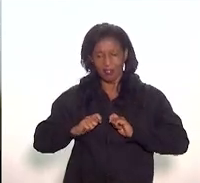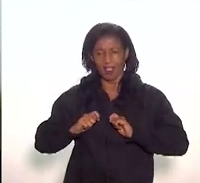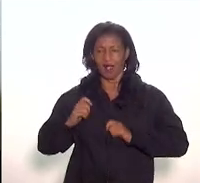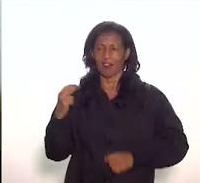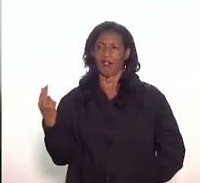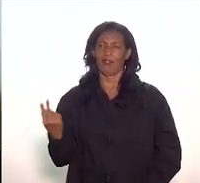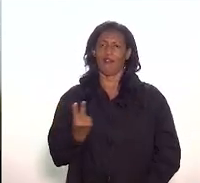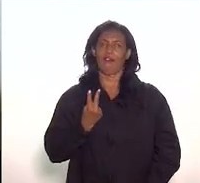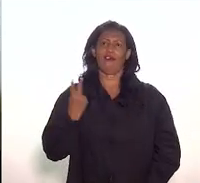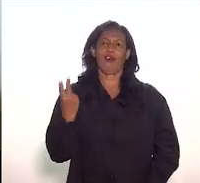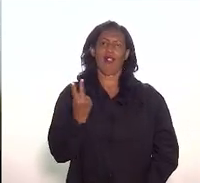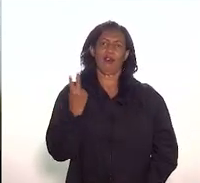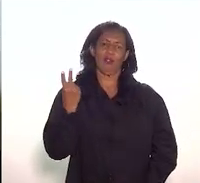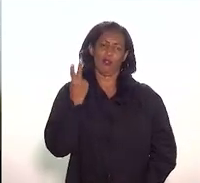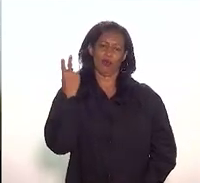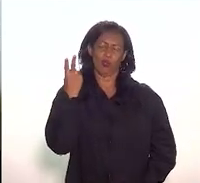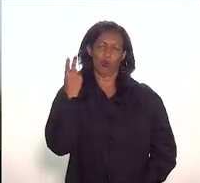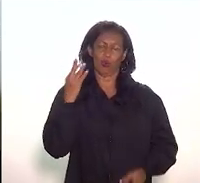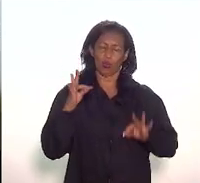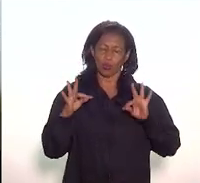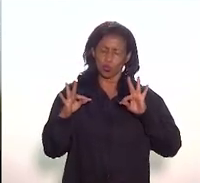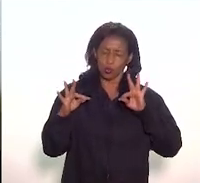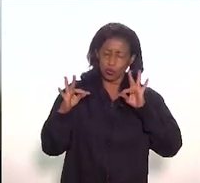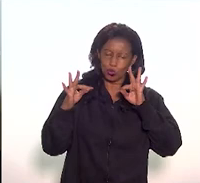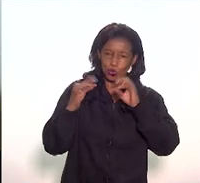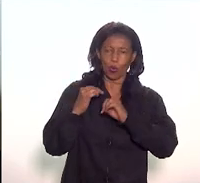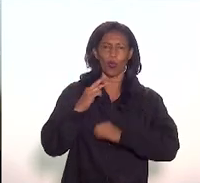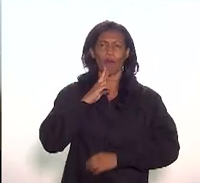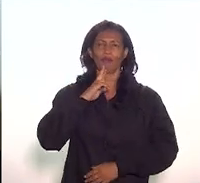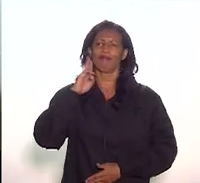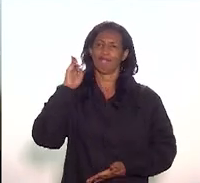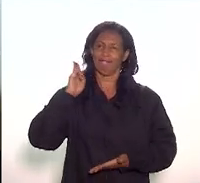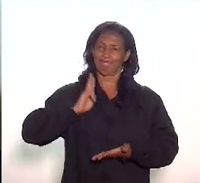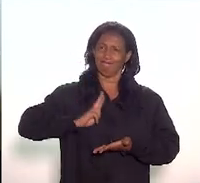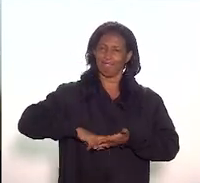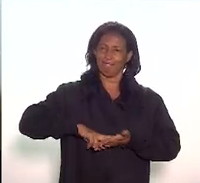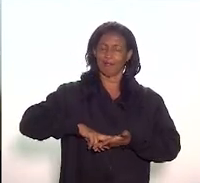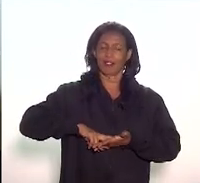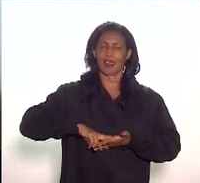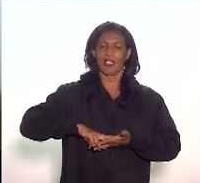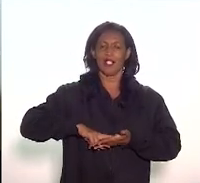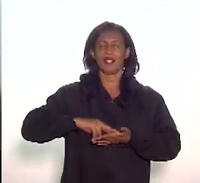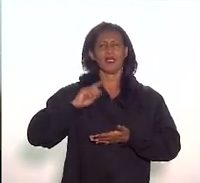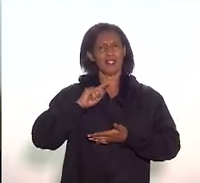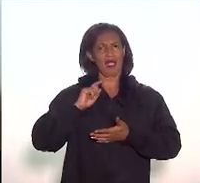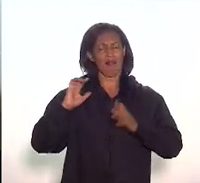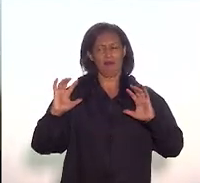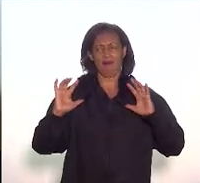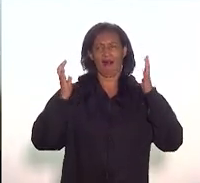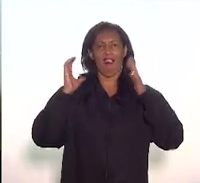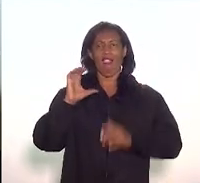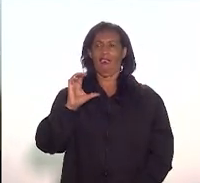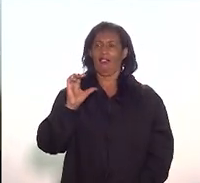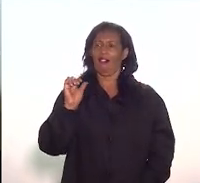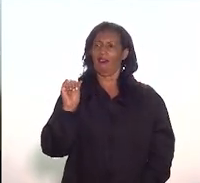valor que todos nós reconhecemos do Palácio do Catete, com todo o